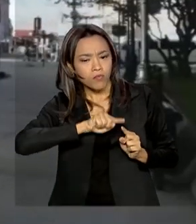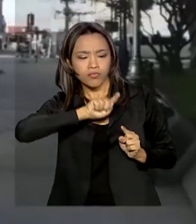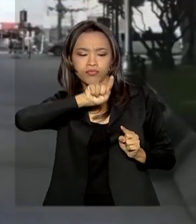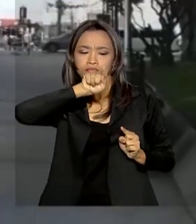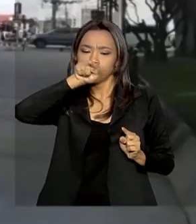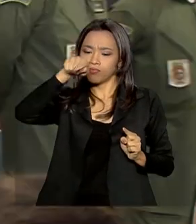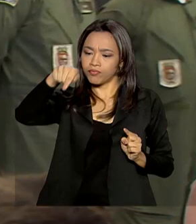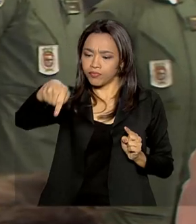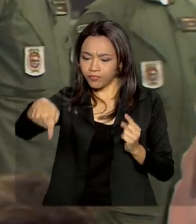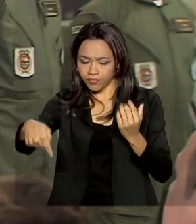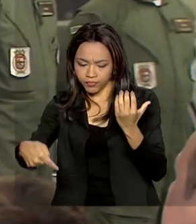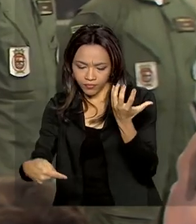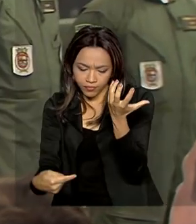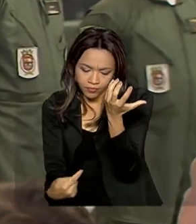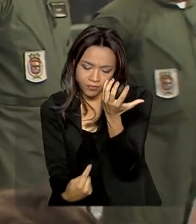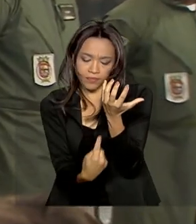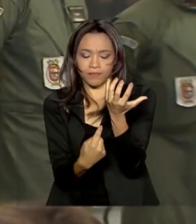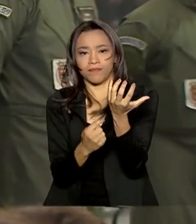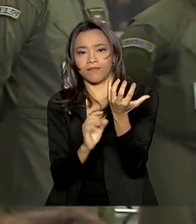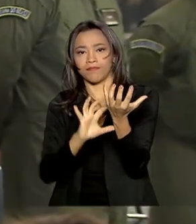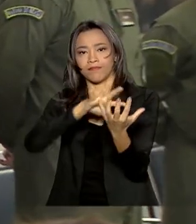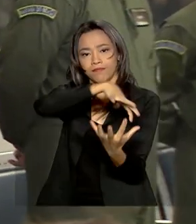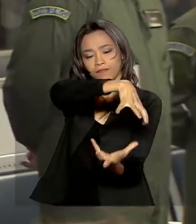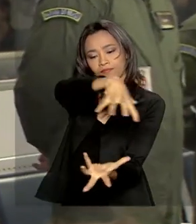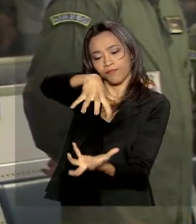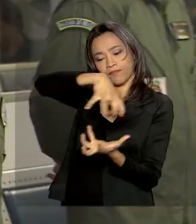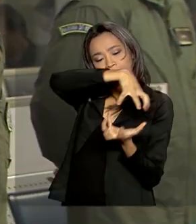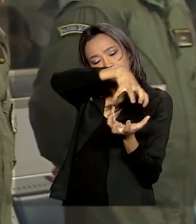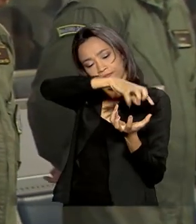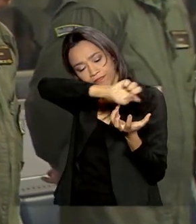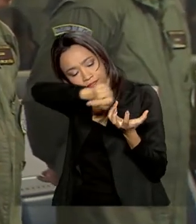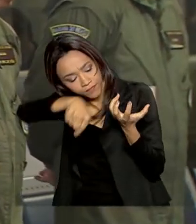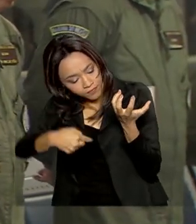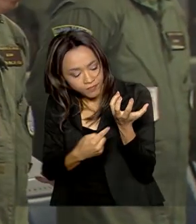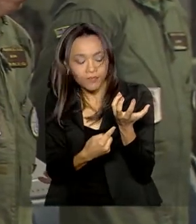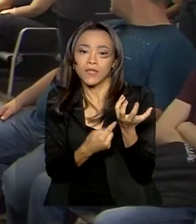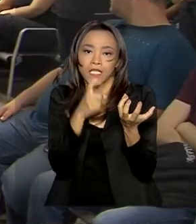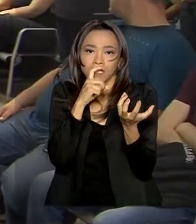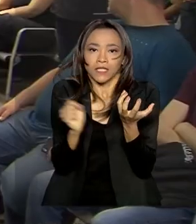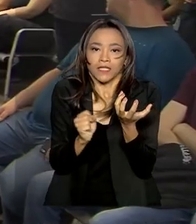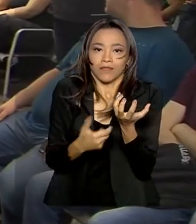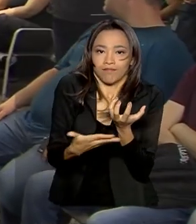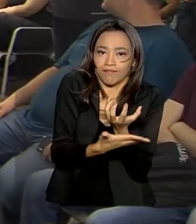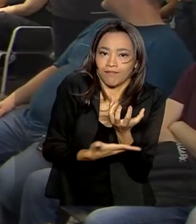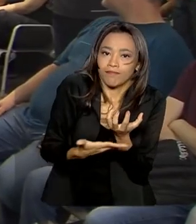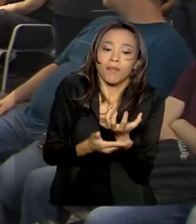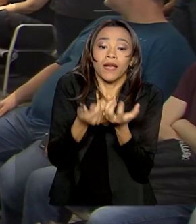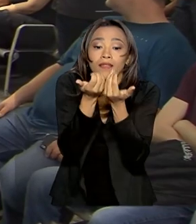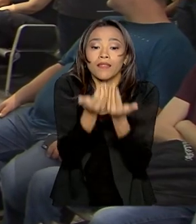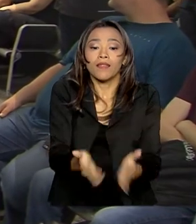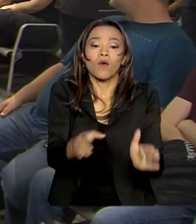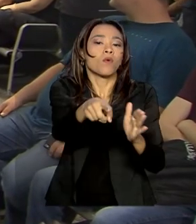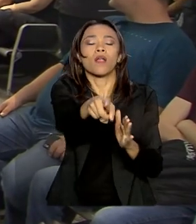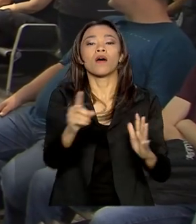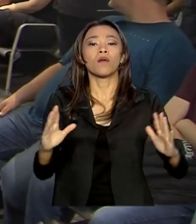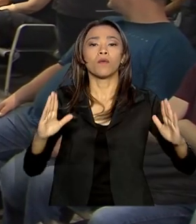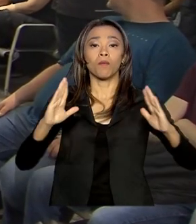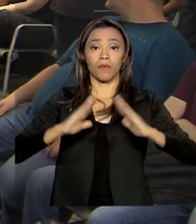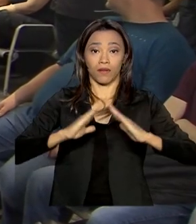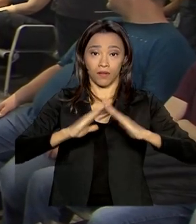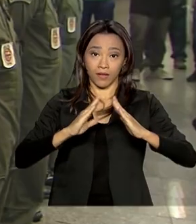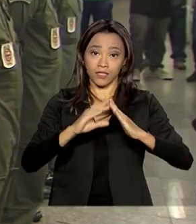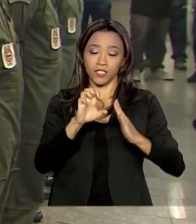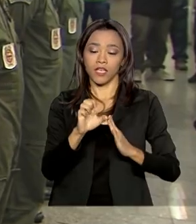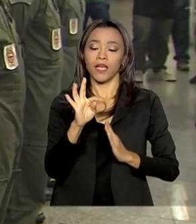direção à Antártica, para acompanhar a Missão Brasileira, que vai fazer os últimos testes para reinaugurar a Estação Comandante